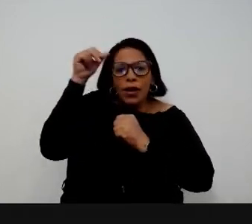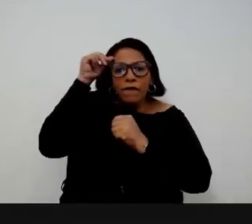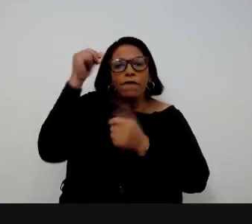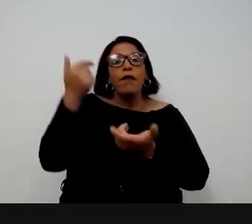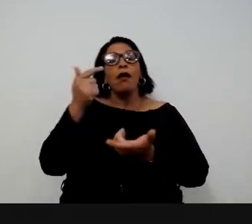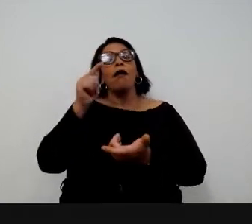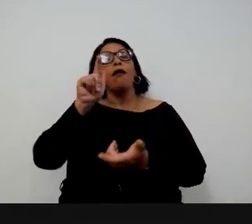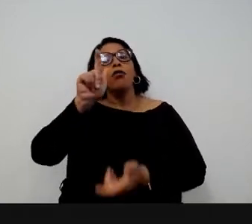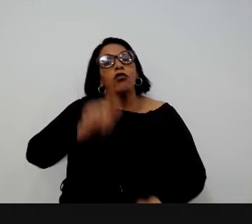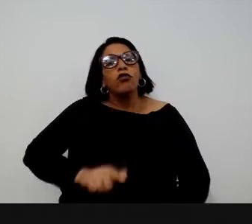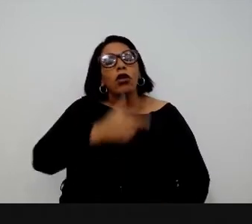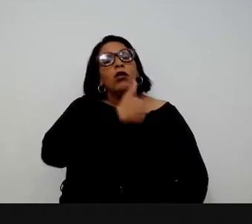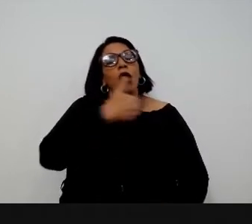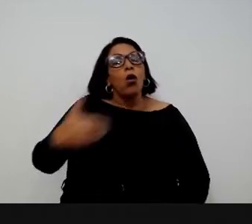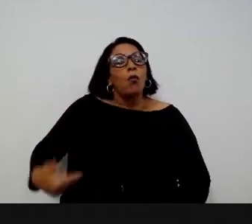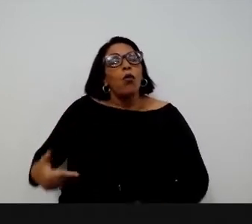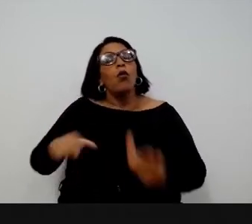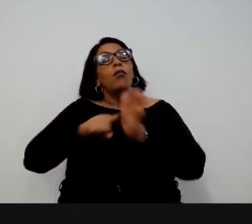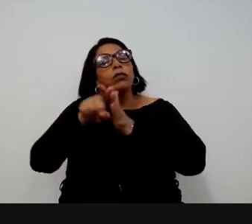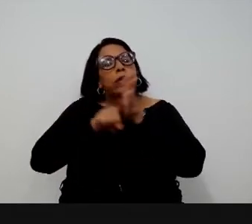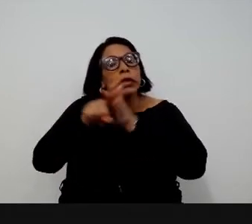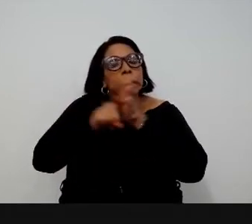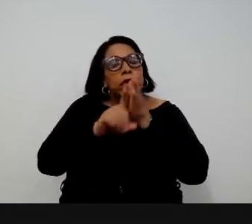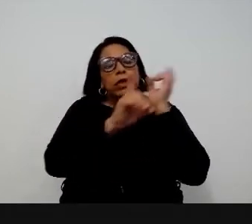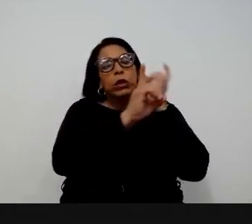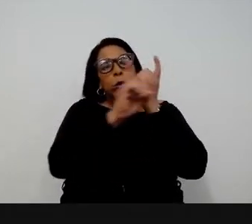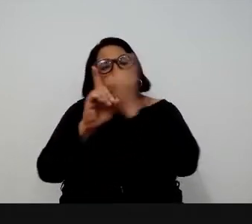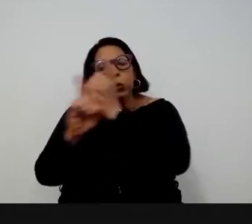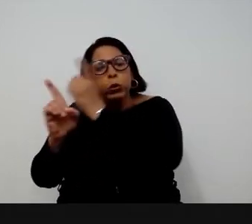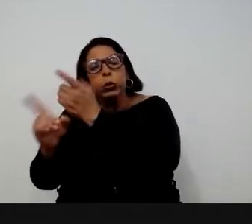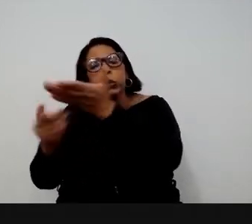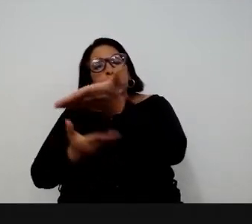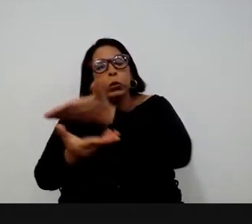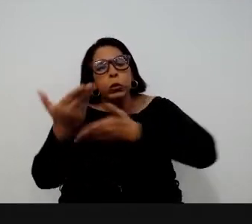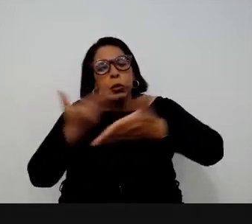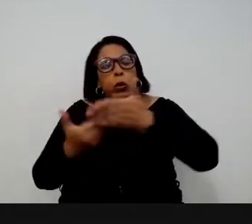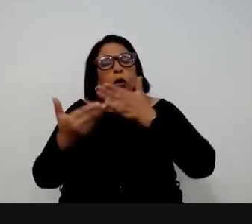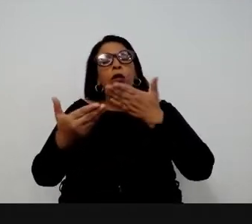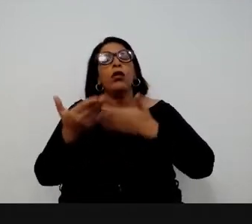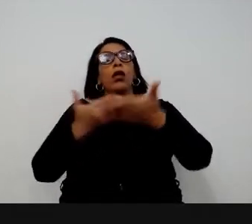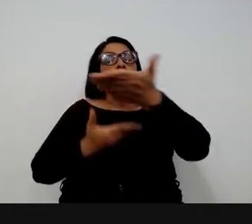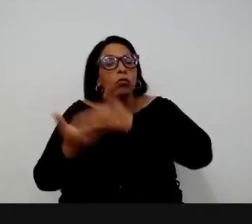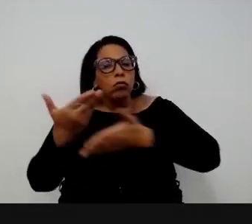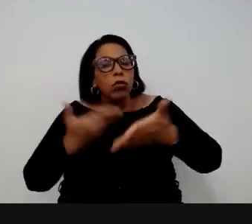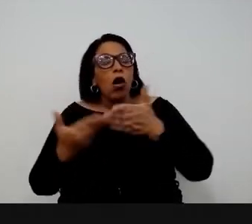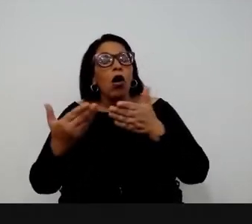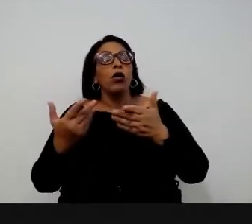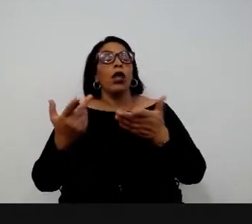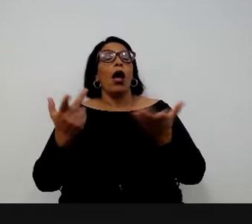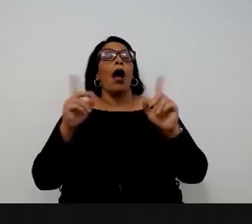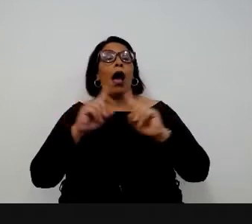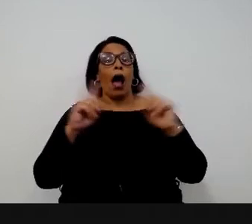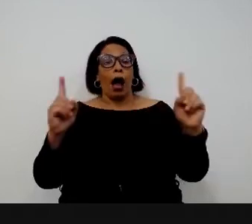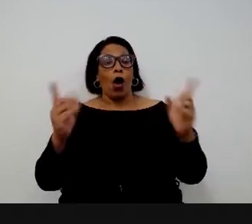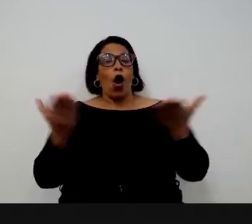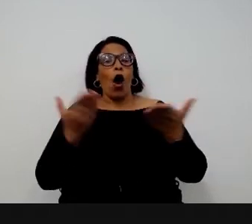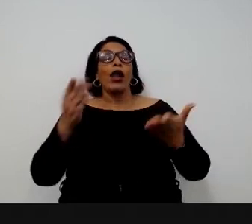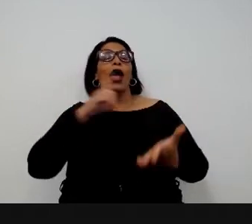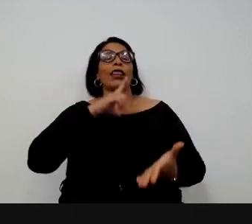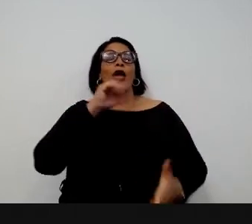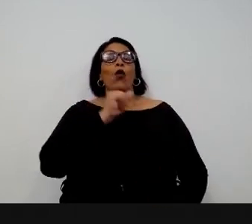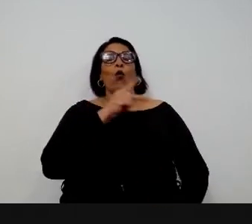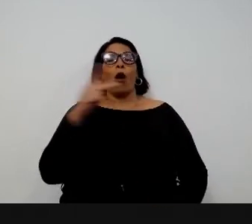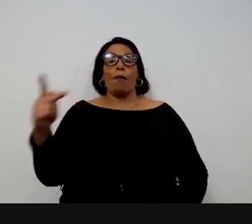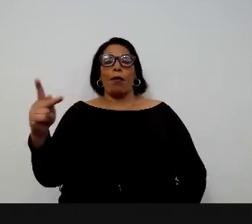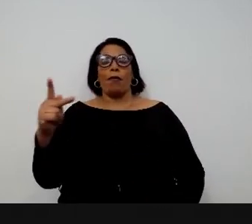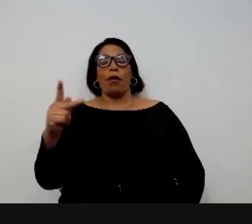por meio da oferta, tenta identificar o pesquisador, faz esse pareamento, esse match entre os dois. Agora a gente tem um aplicativo